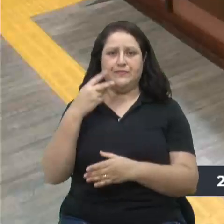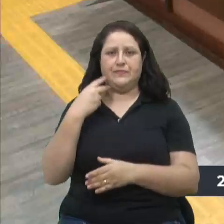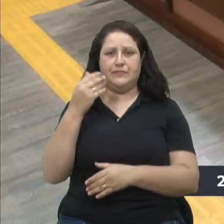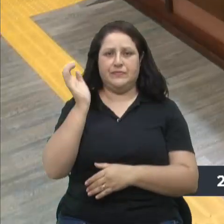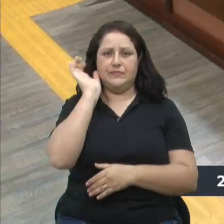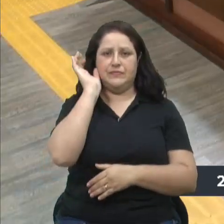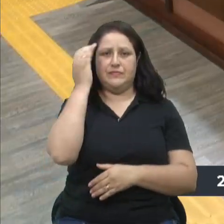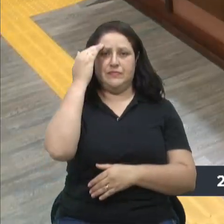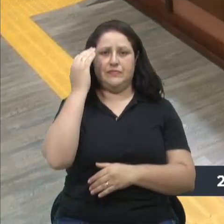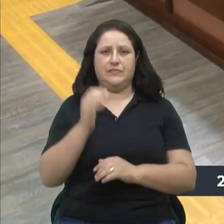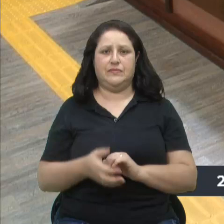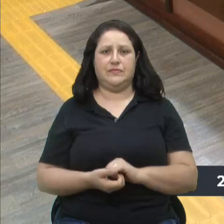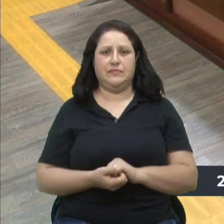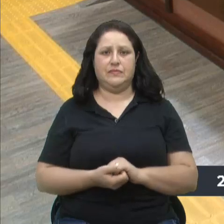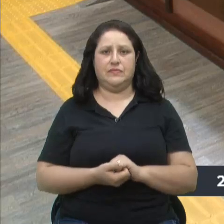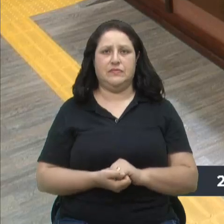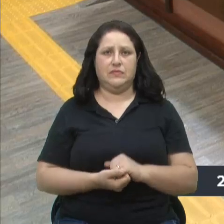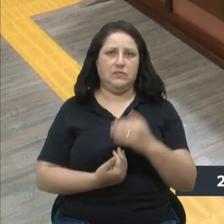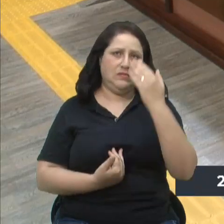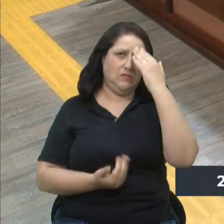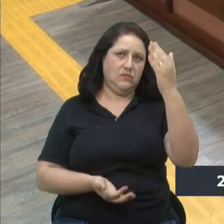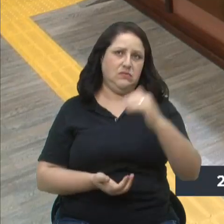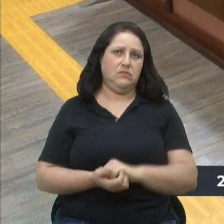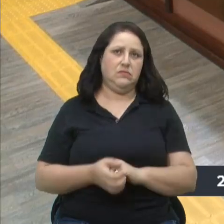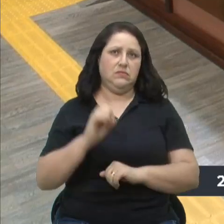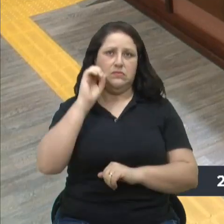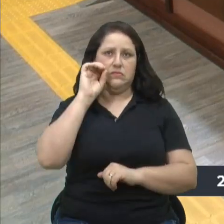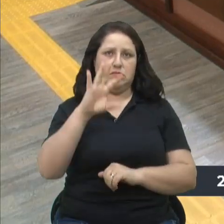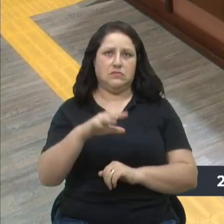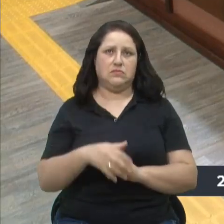Gremelmaier. Obrigado, Fiusa.